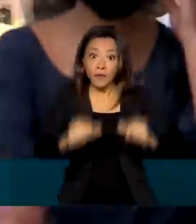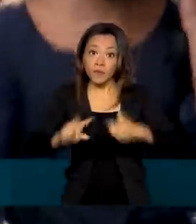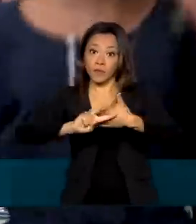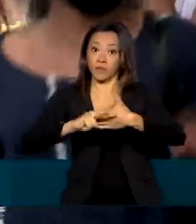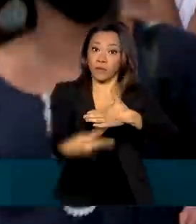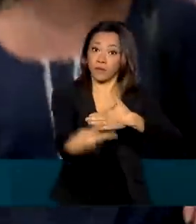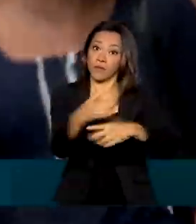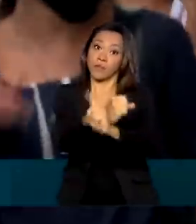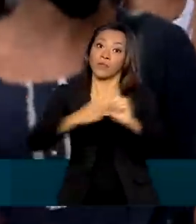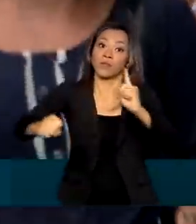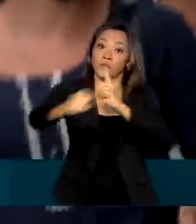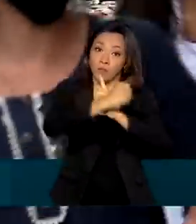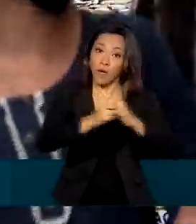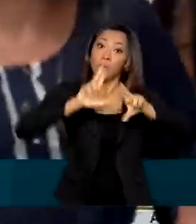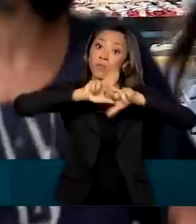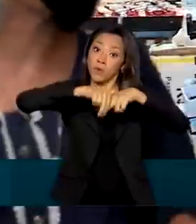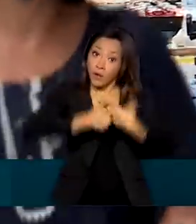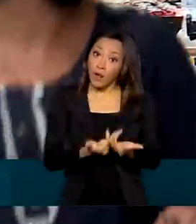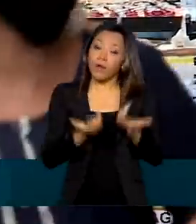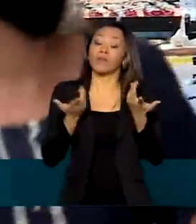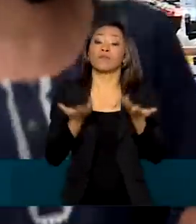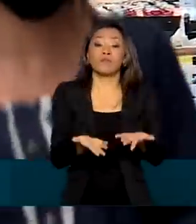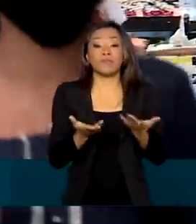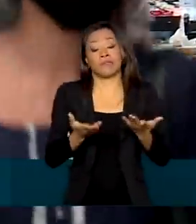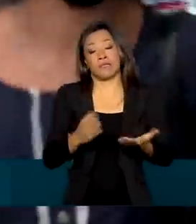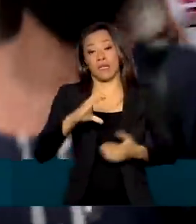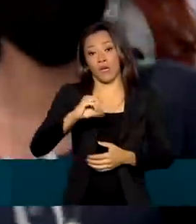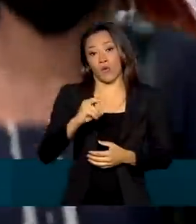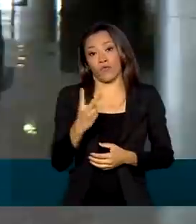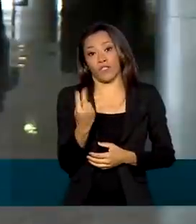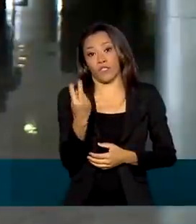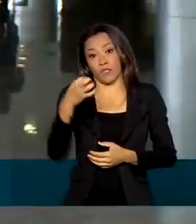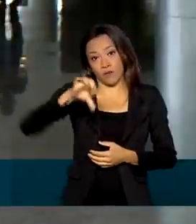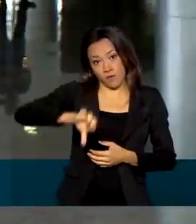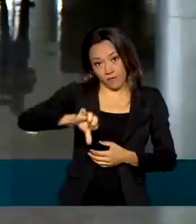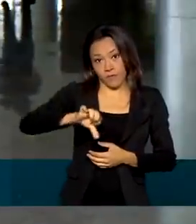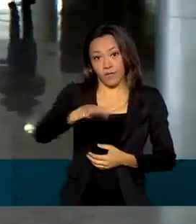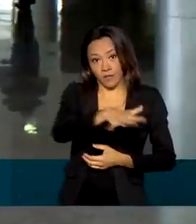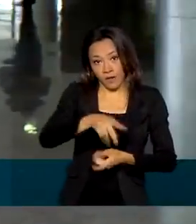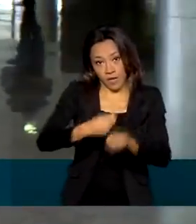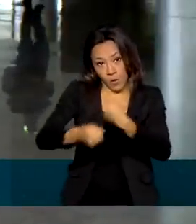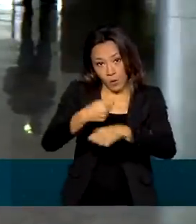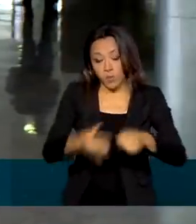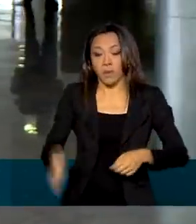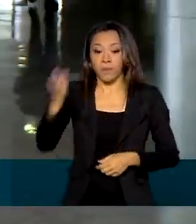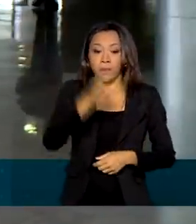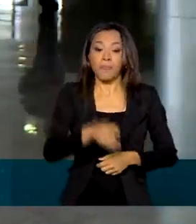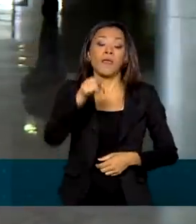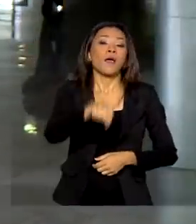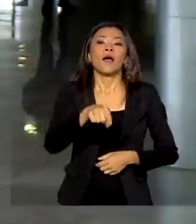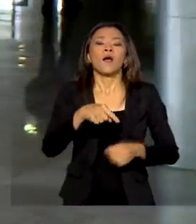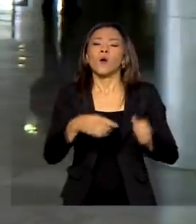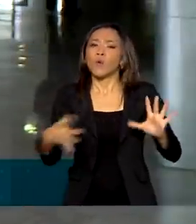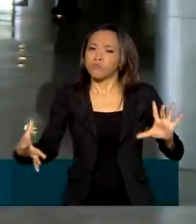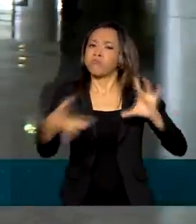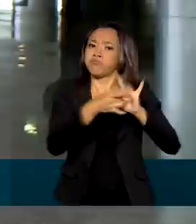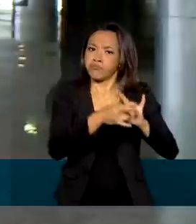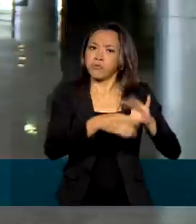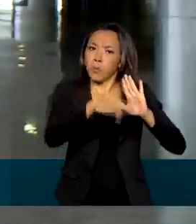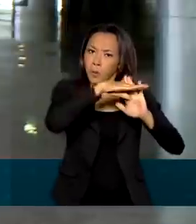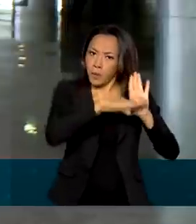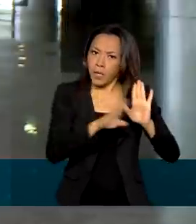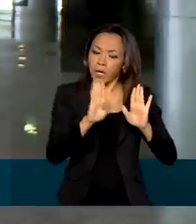diante do impacto econômico da Covid-19. Com a MP do bem, o empregador poderá reduzir ou